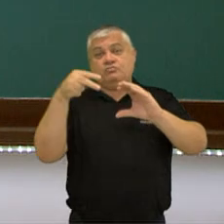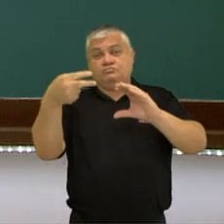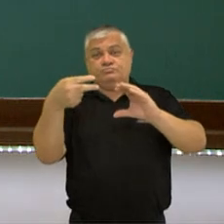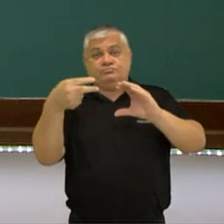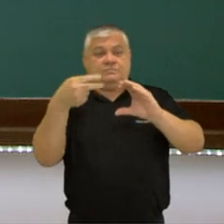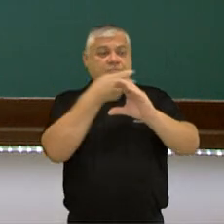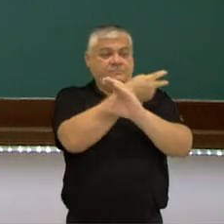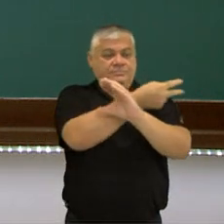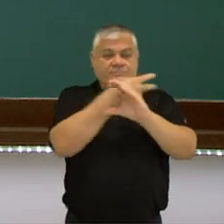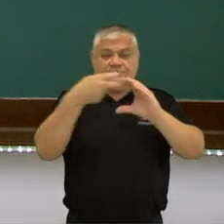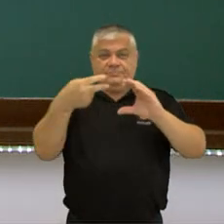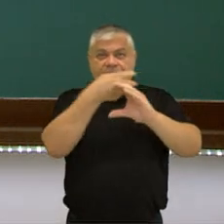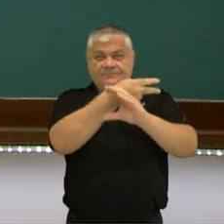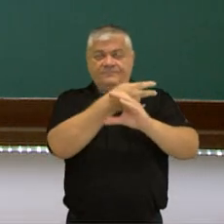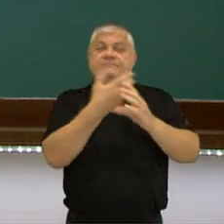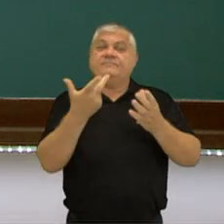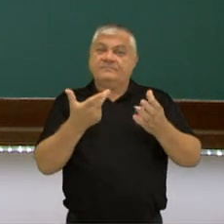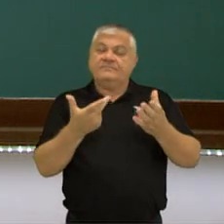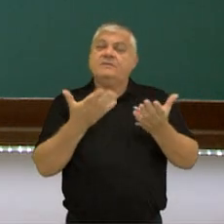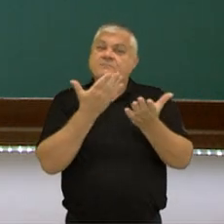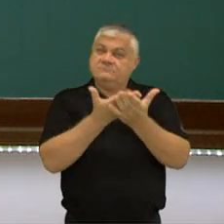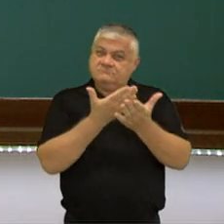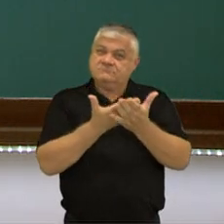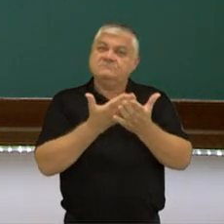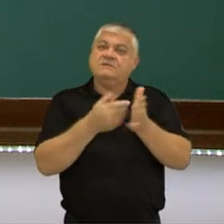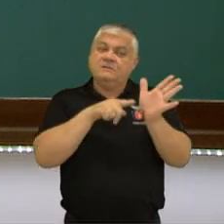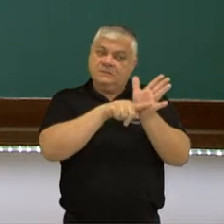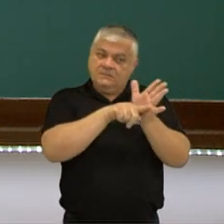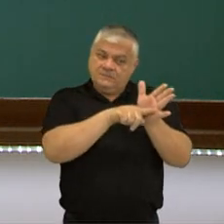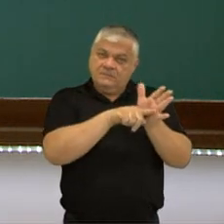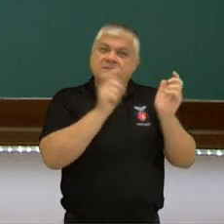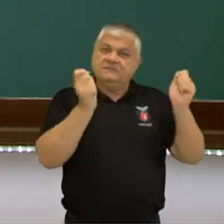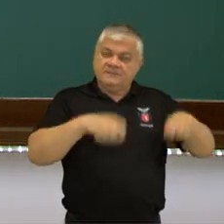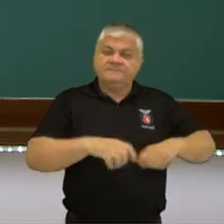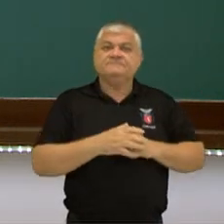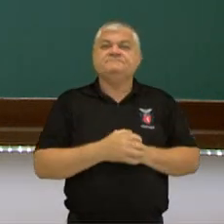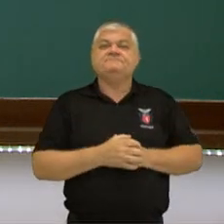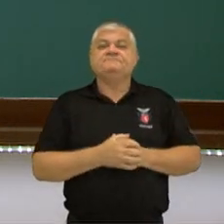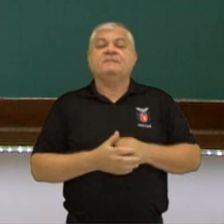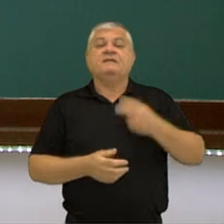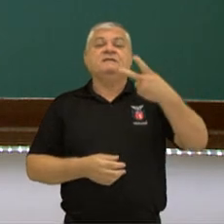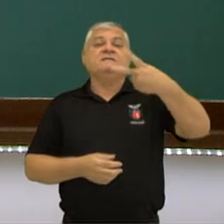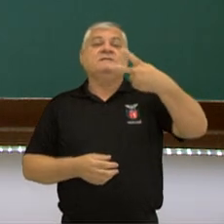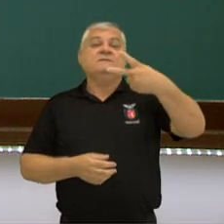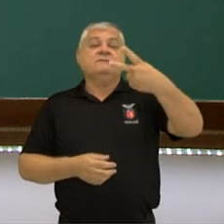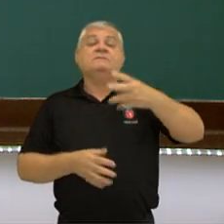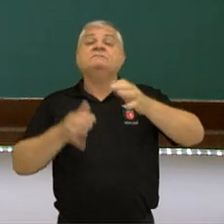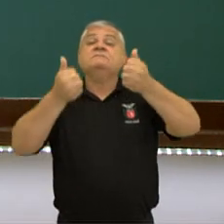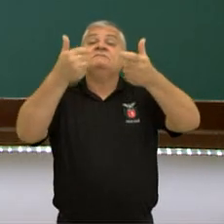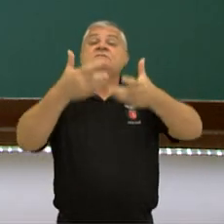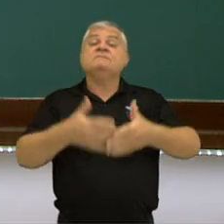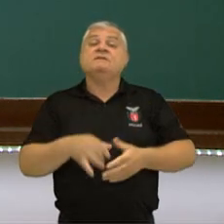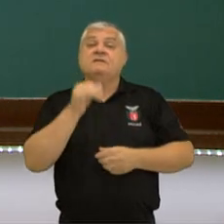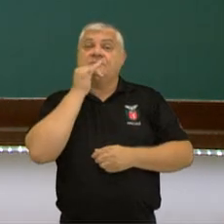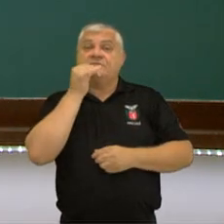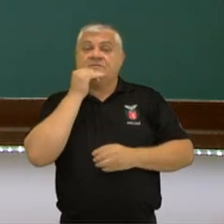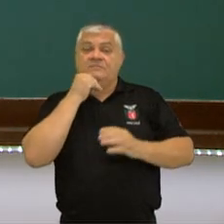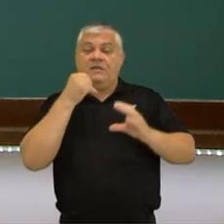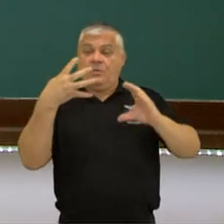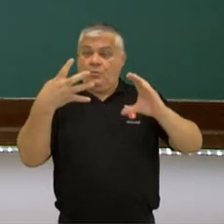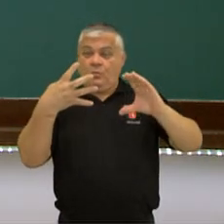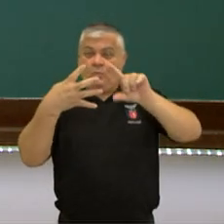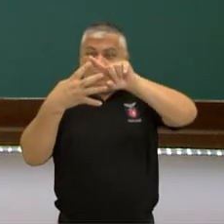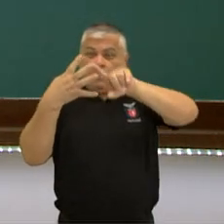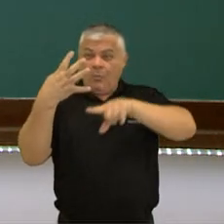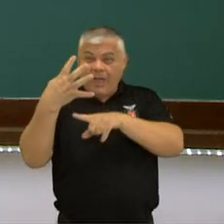Então, isso é o que nos informa o primeiro postulado de Kekuley. O segundo, ele nos diz o seguinte, que as 4 valências são